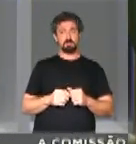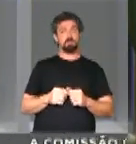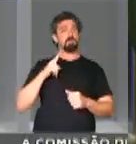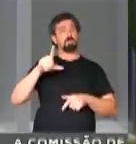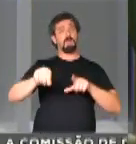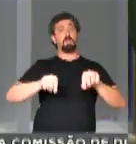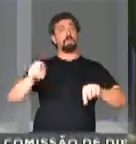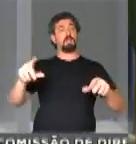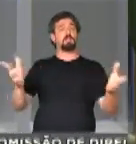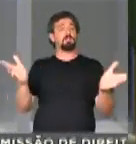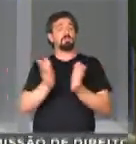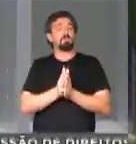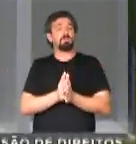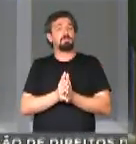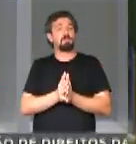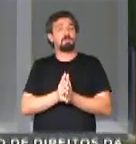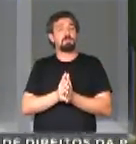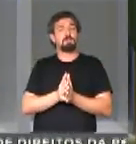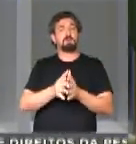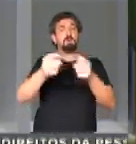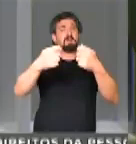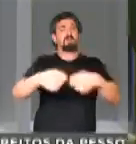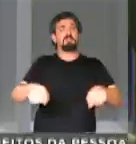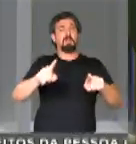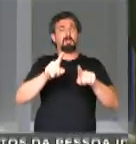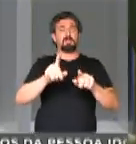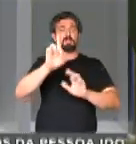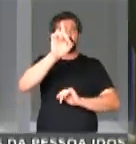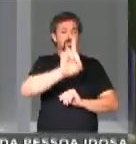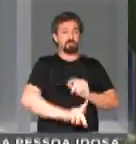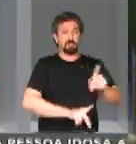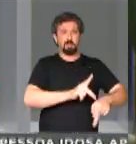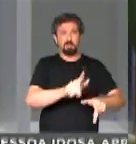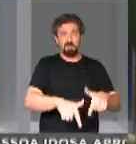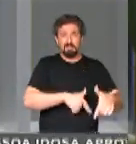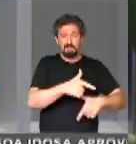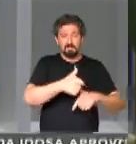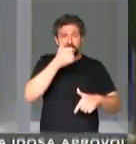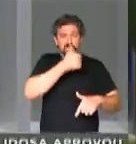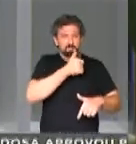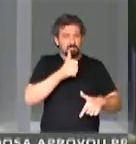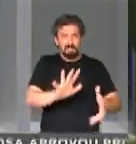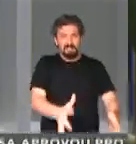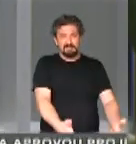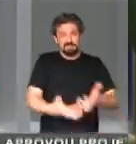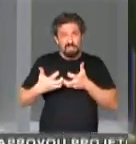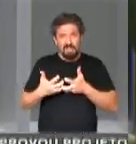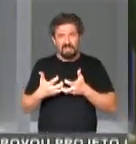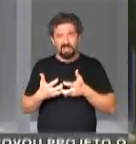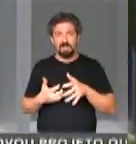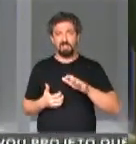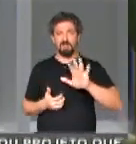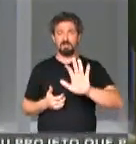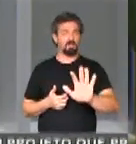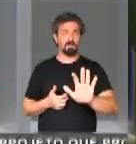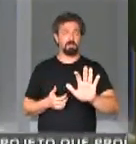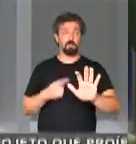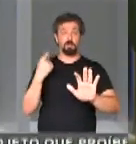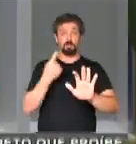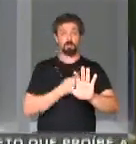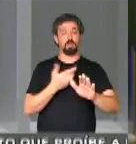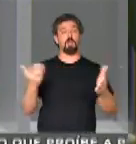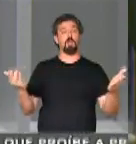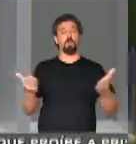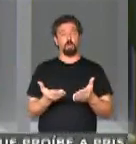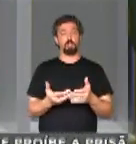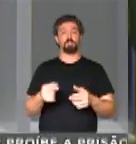têm alternativa, sem precisar tirar direito do povo trabalhador. Hoje, senhora presidente, nós